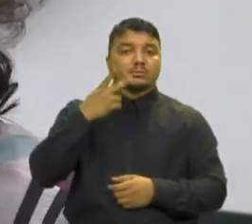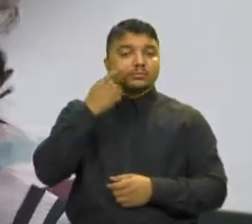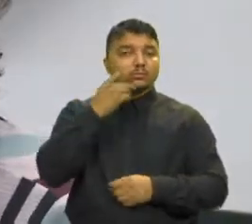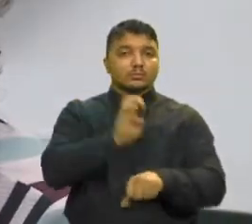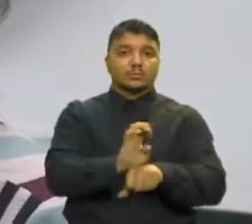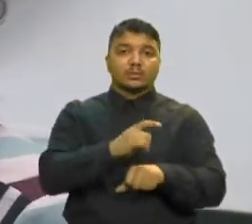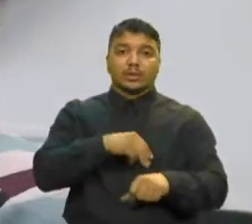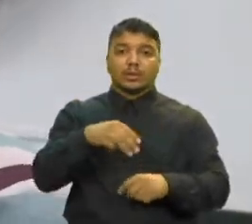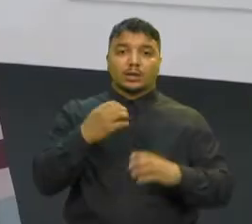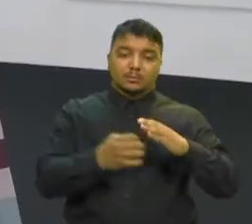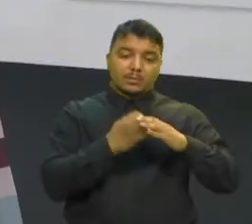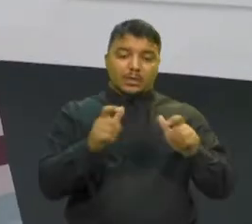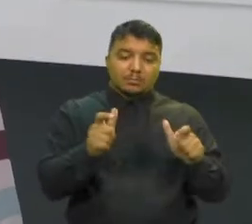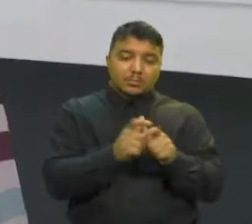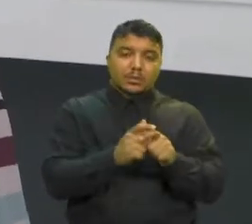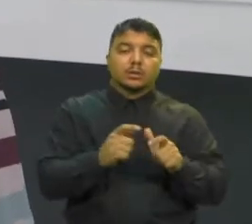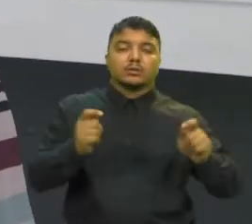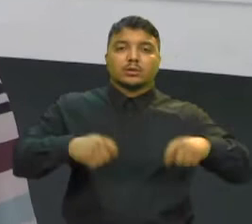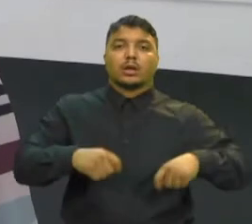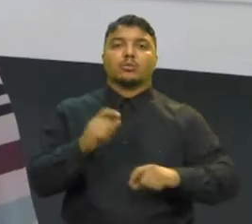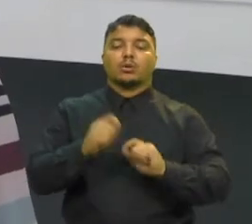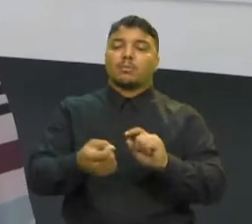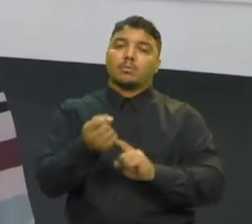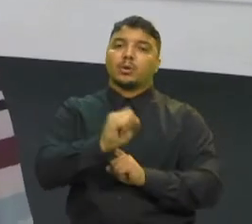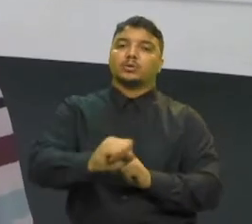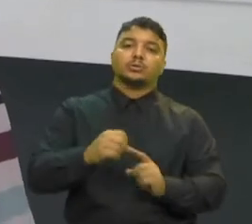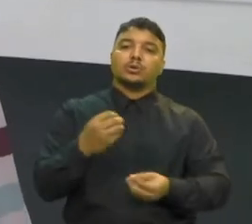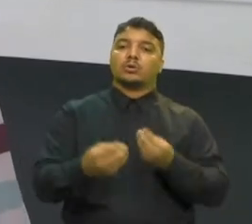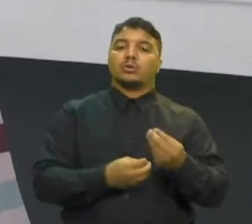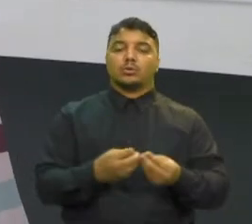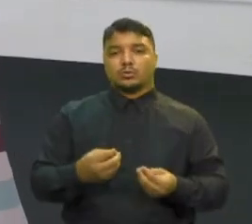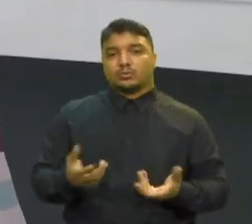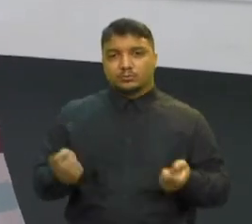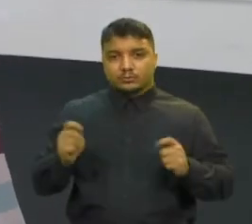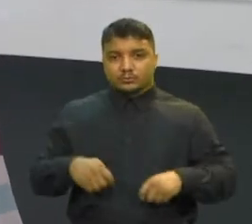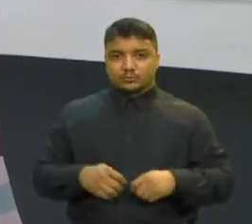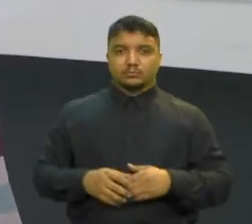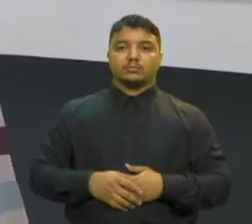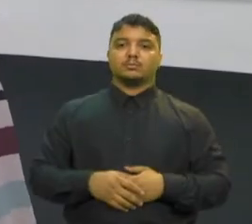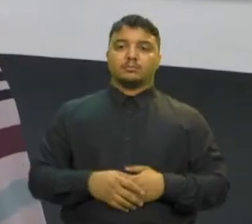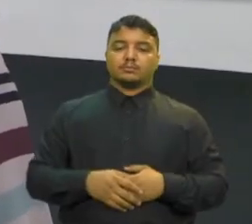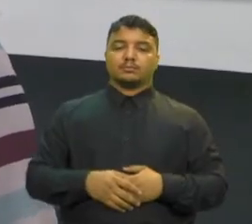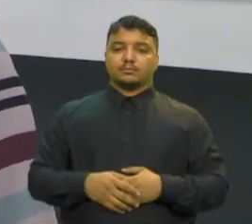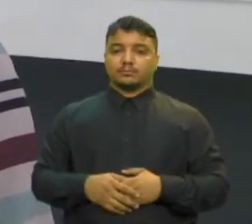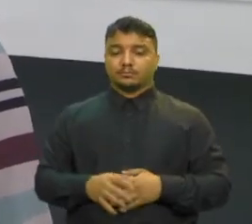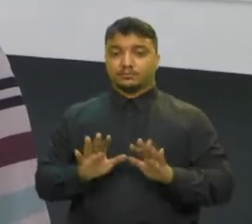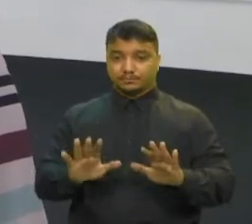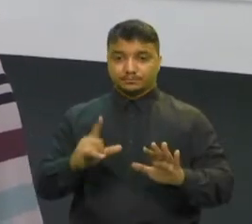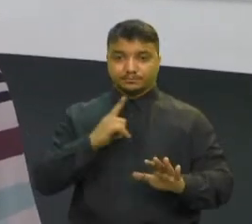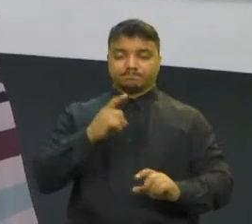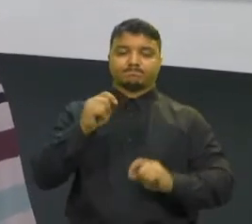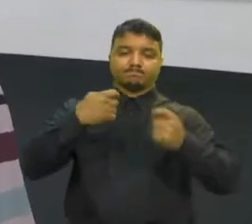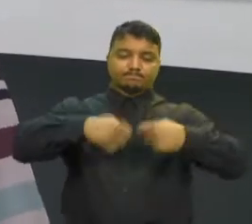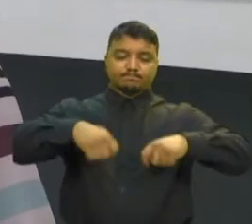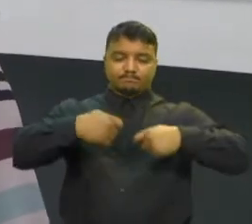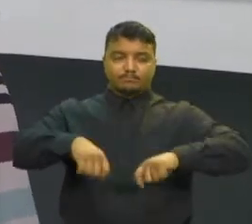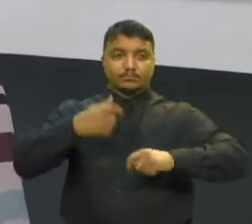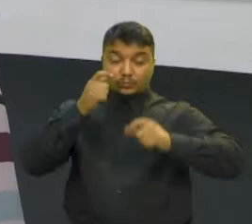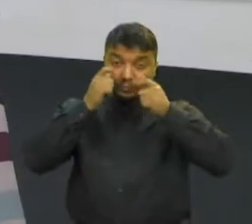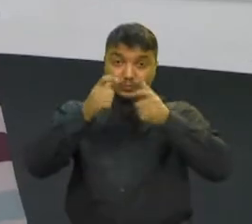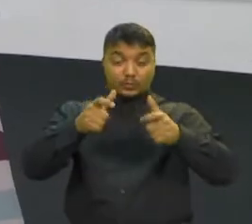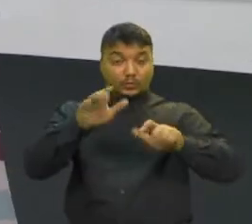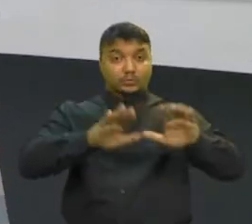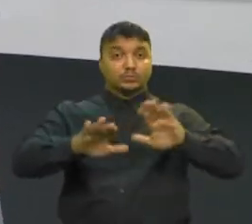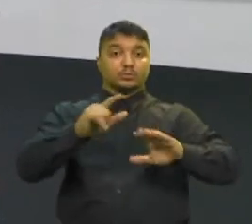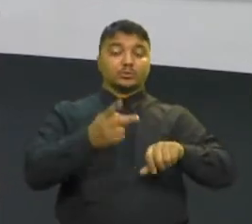e pequenos empresários podem se proteger diante dessas situações Para ela, é preciso ficar atento